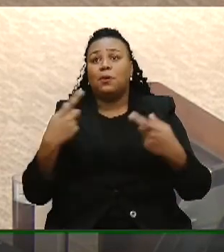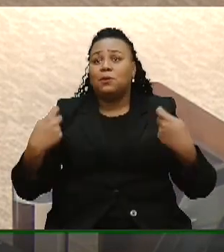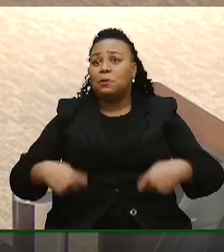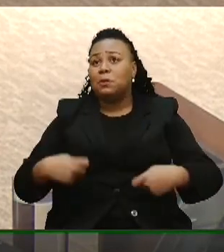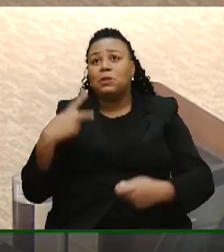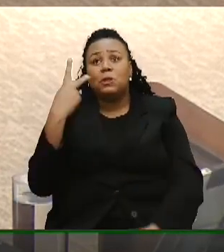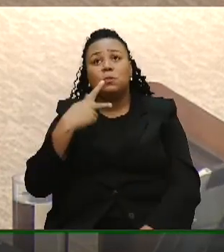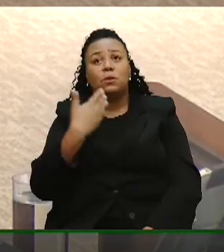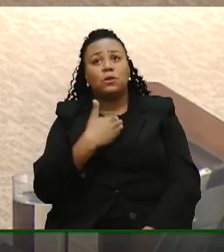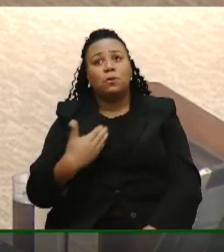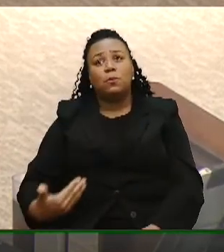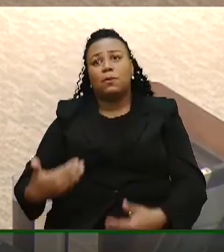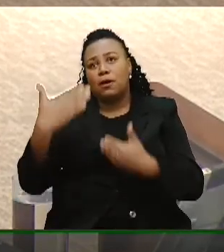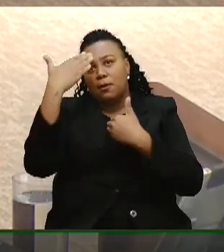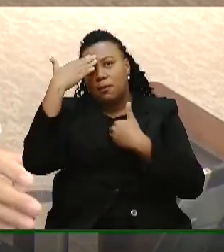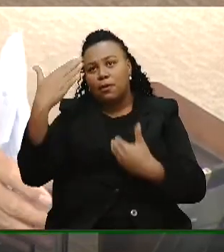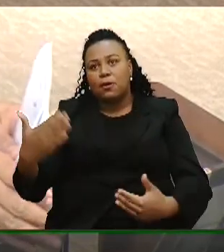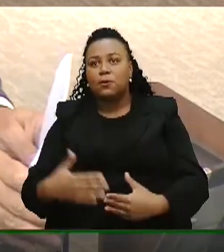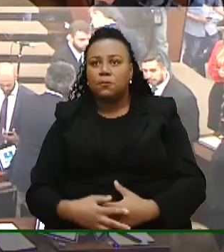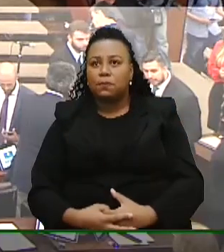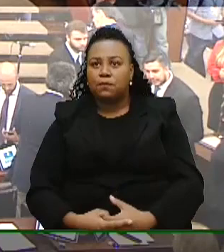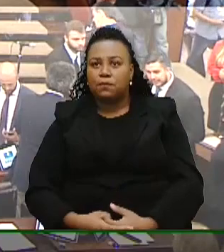públicas. Muito obrigado. Obrigado. Obrigado.